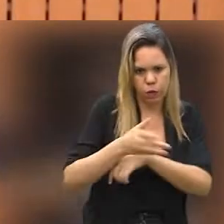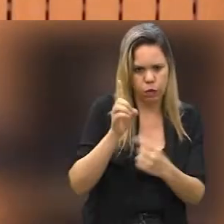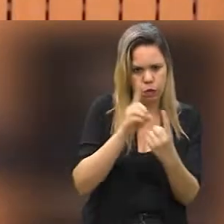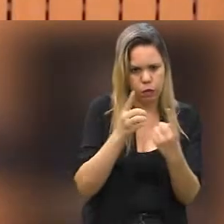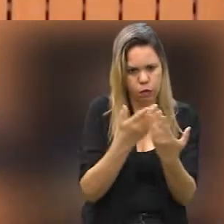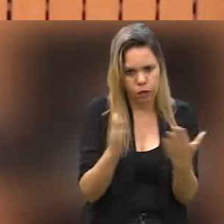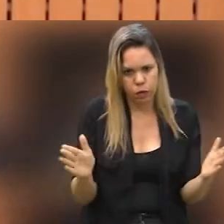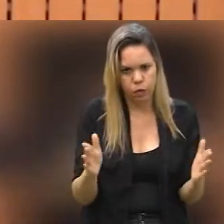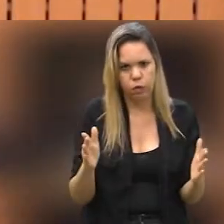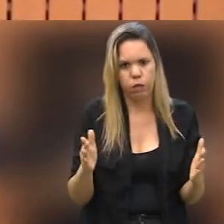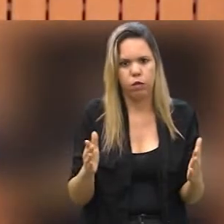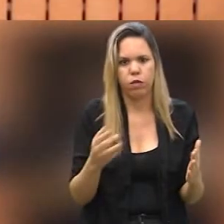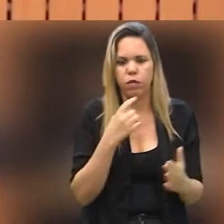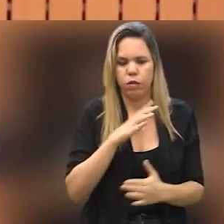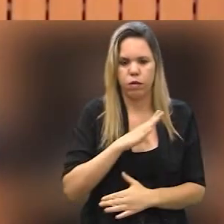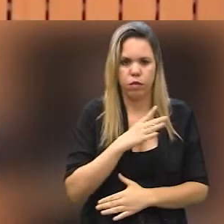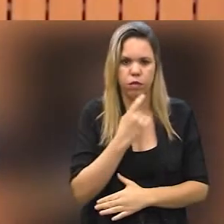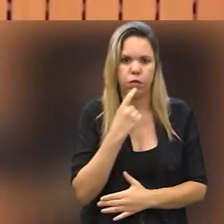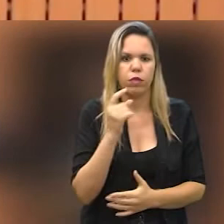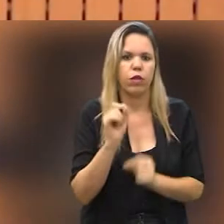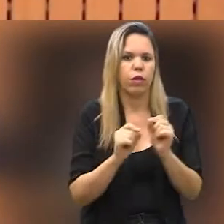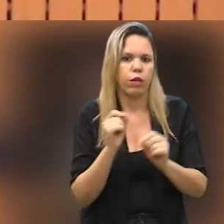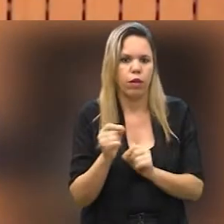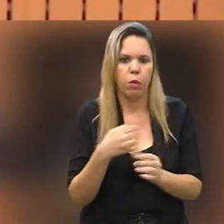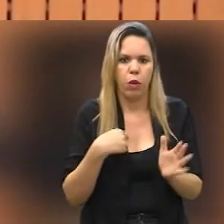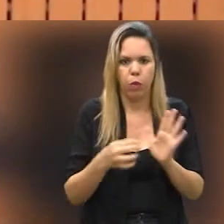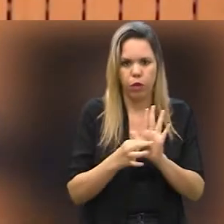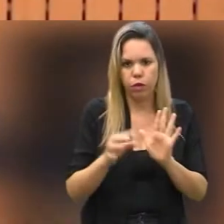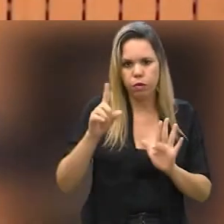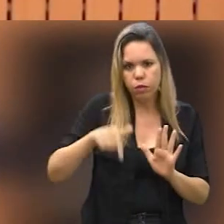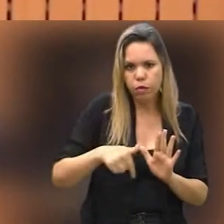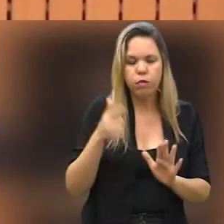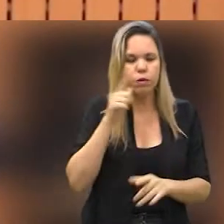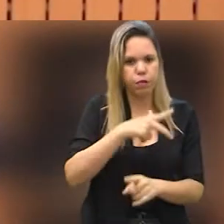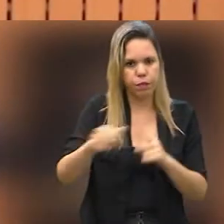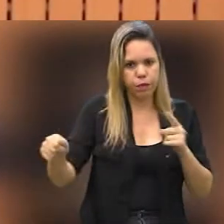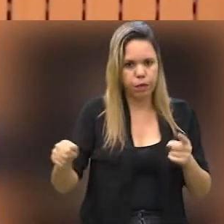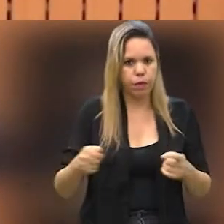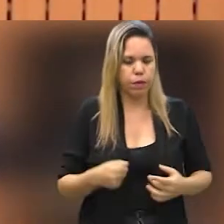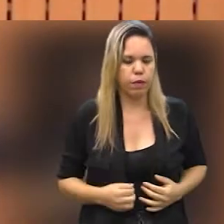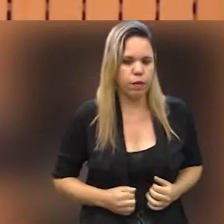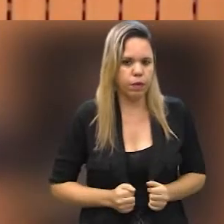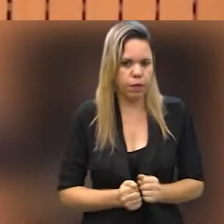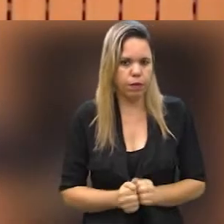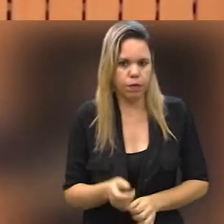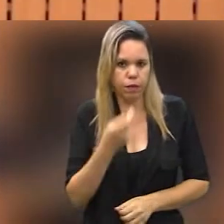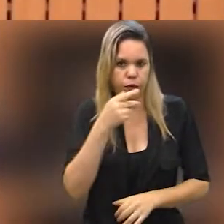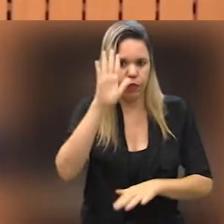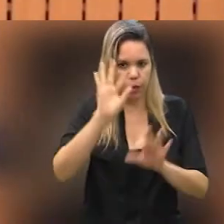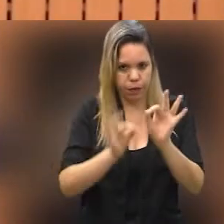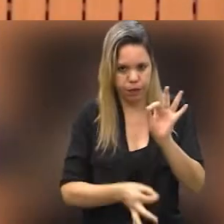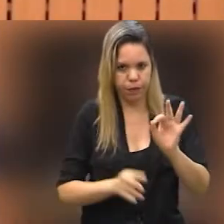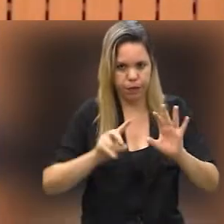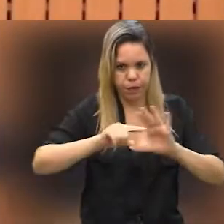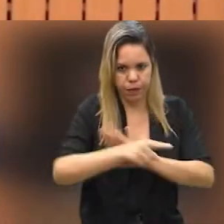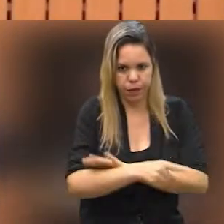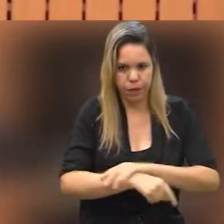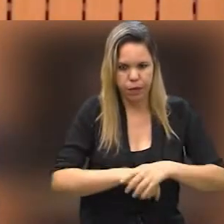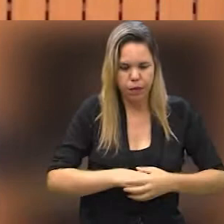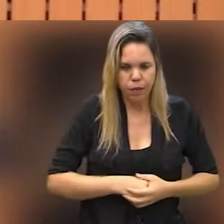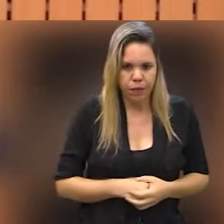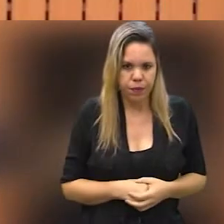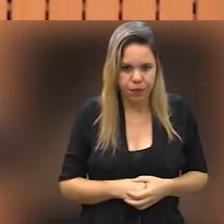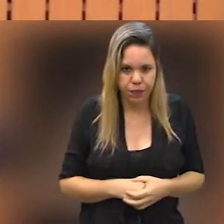entraria em funcionamento na cidade de Campinas, o que, assim, na minha opinião, é uma grande conquista, vou falar mais sobre isso.